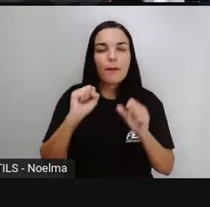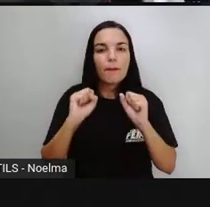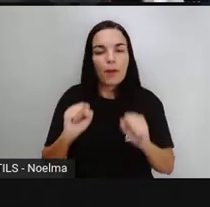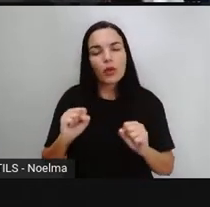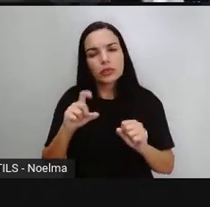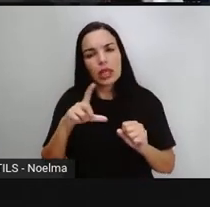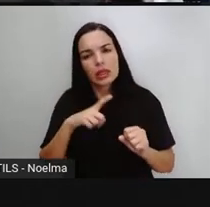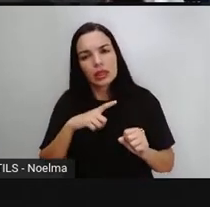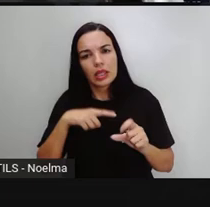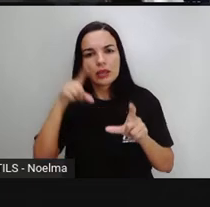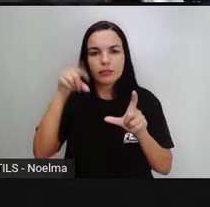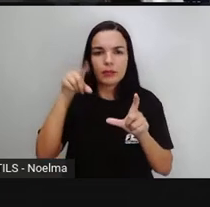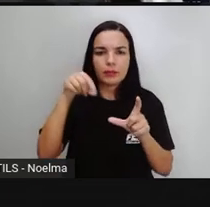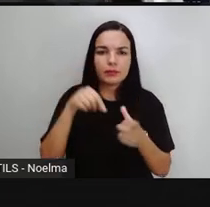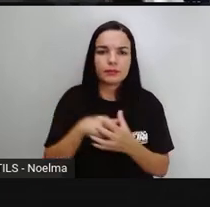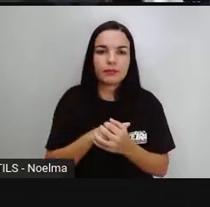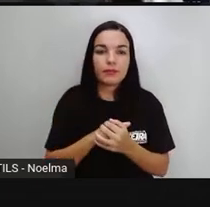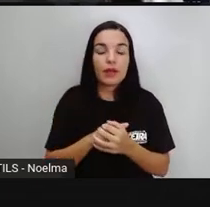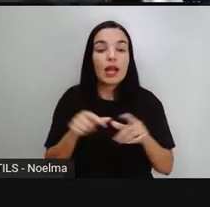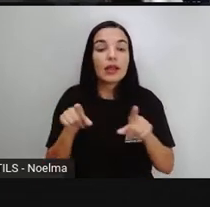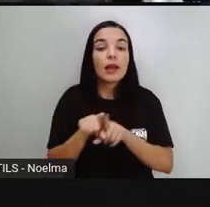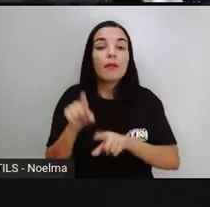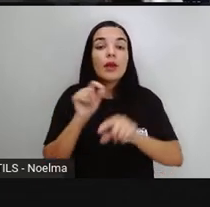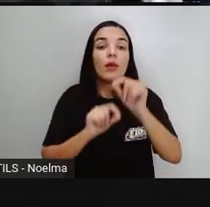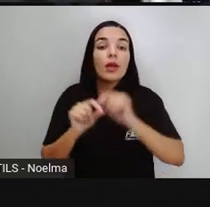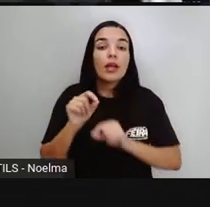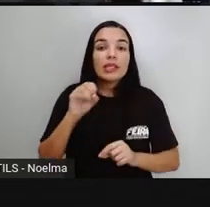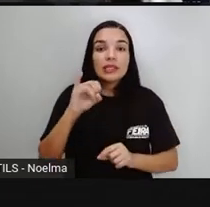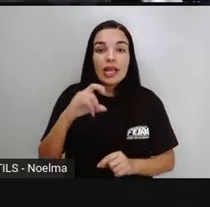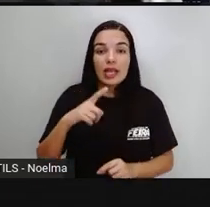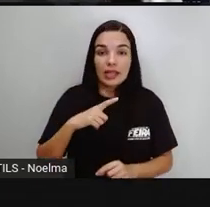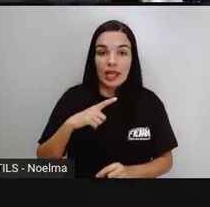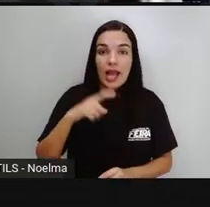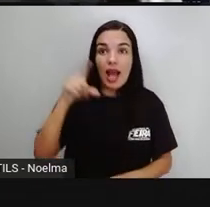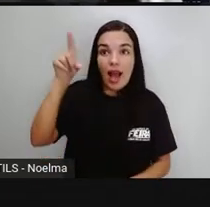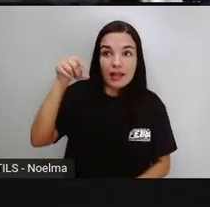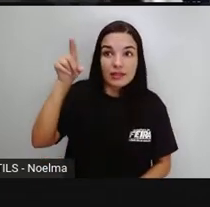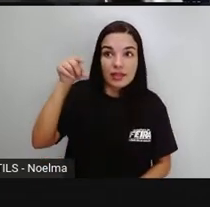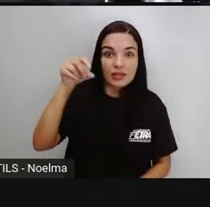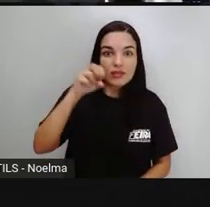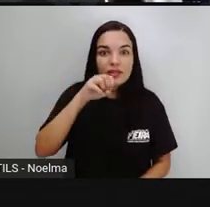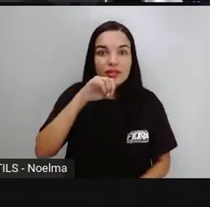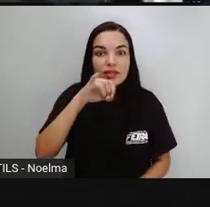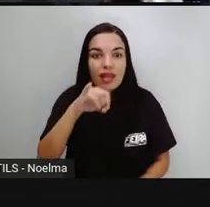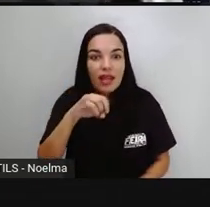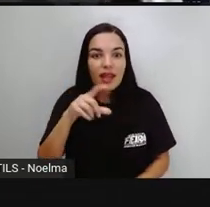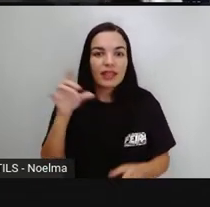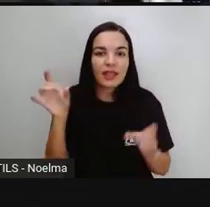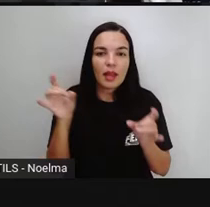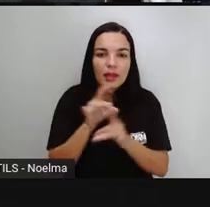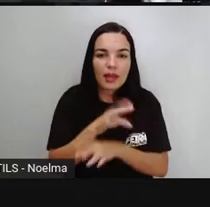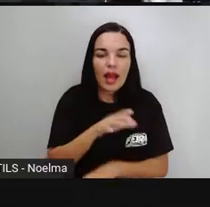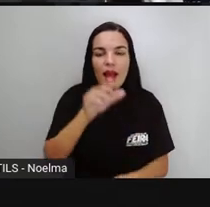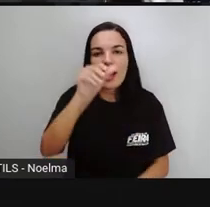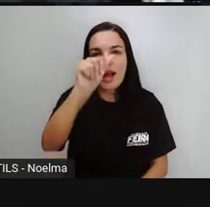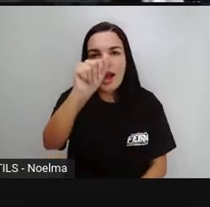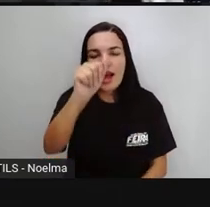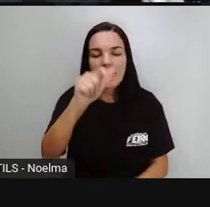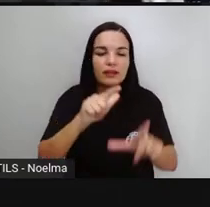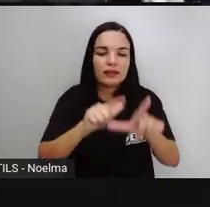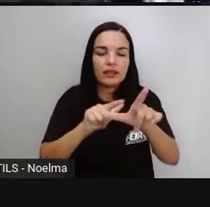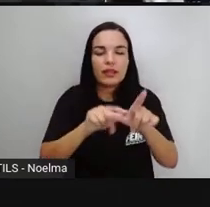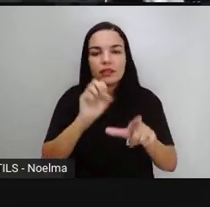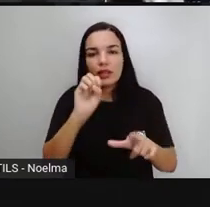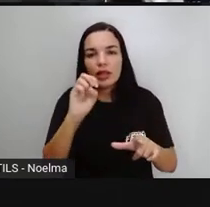o acento gráfico, as palavras oxítonas que terminam em A ou AS, E ou ES, O ou